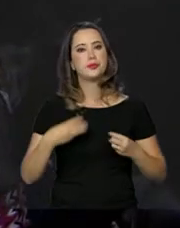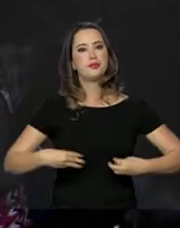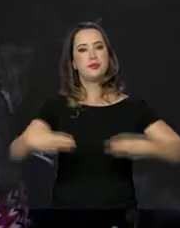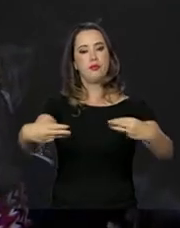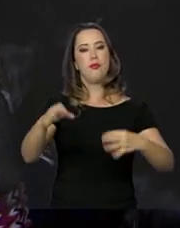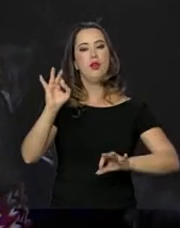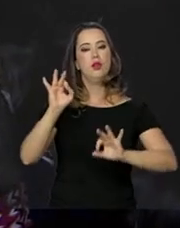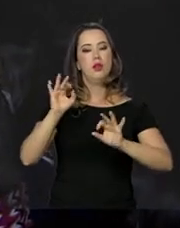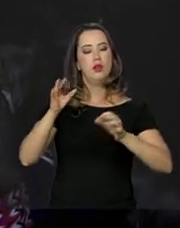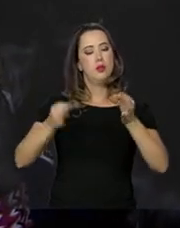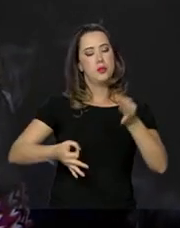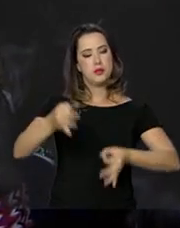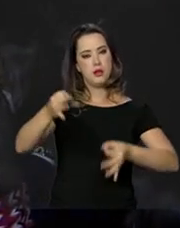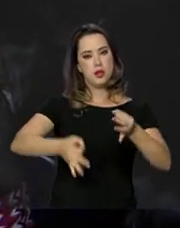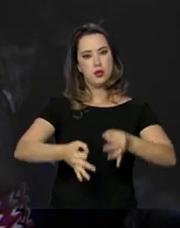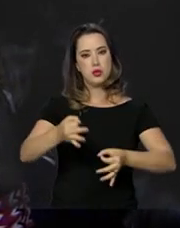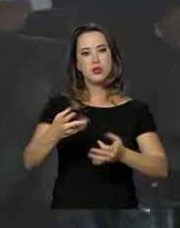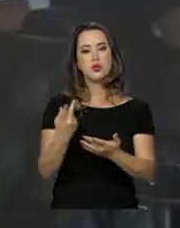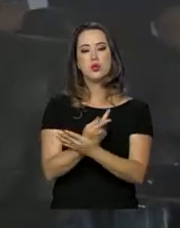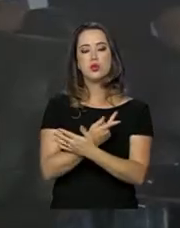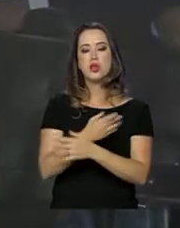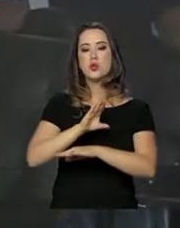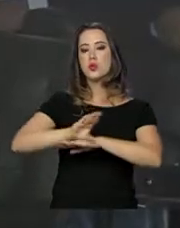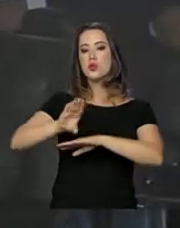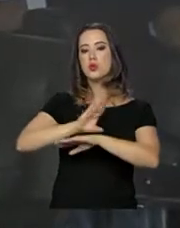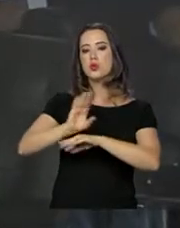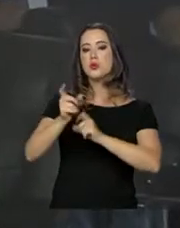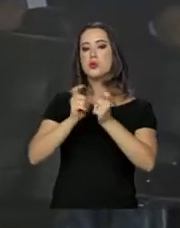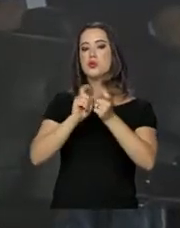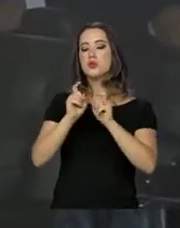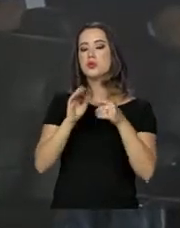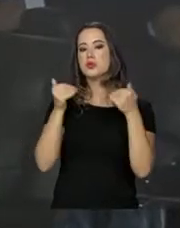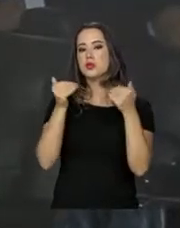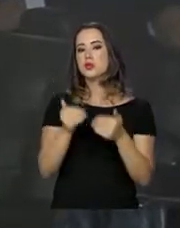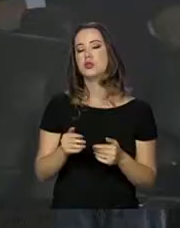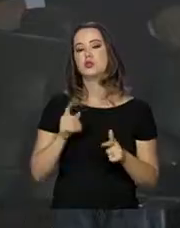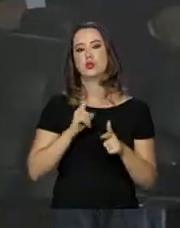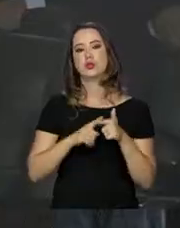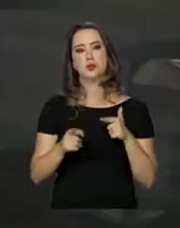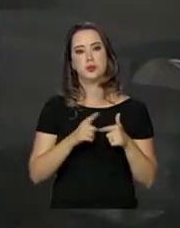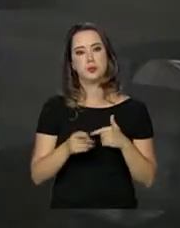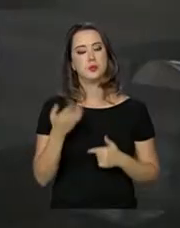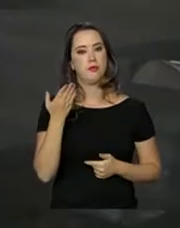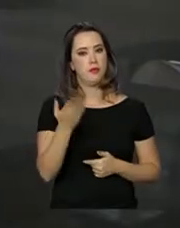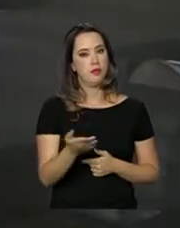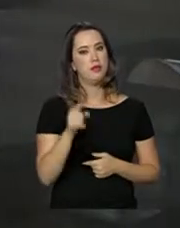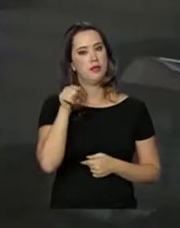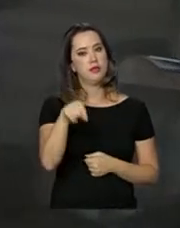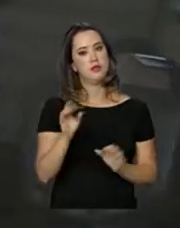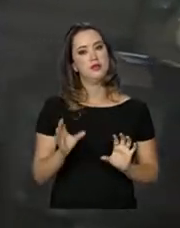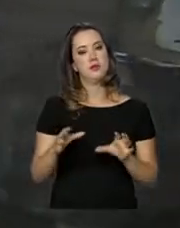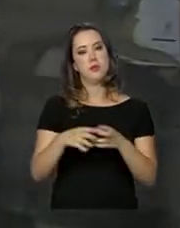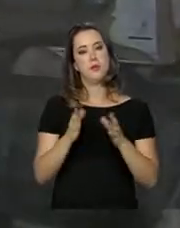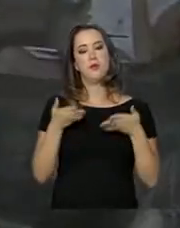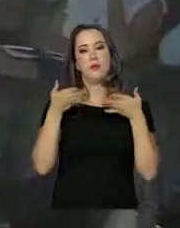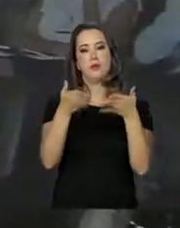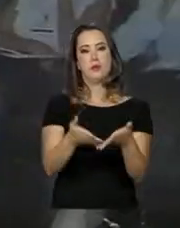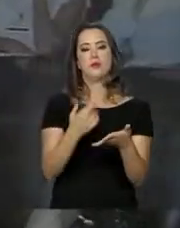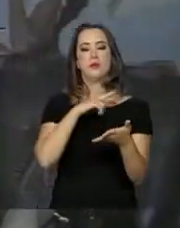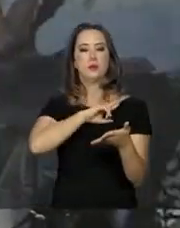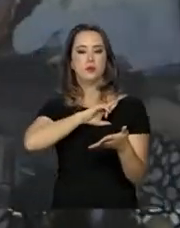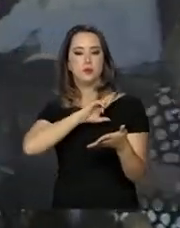Justiça realiza um curso de capacitação para que gestores enfrentem esse problema. Entre os participantes estão